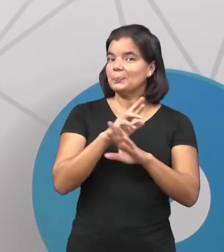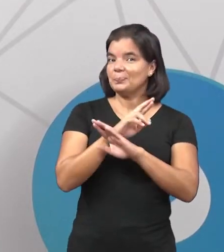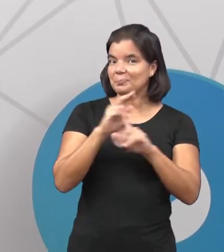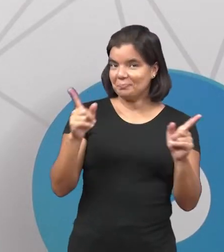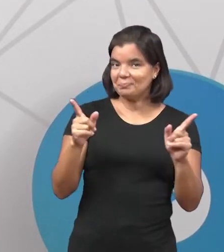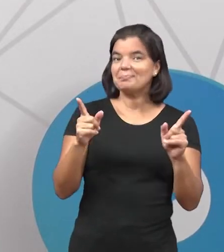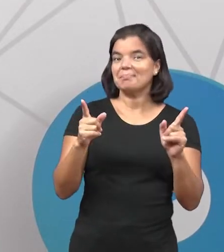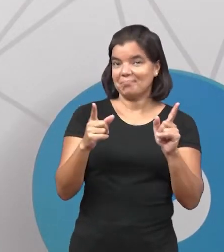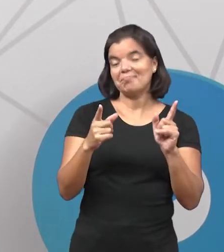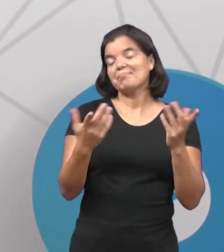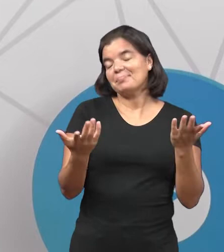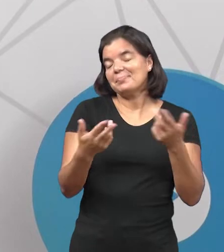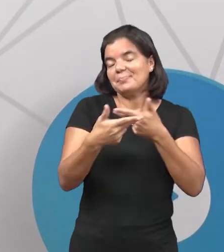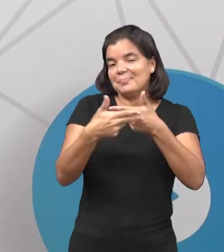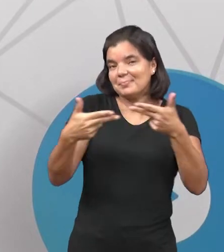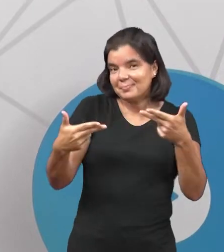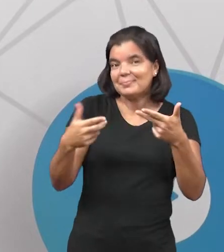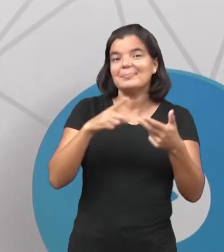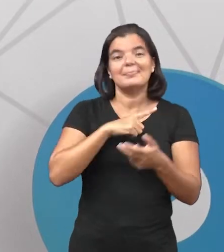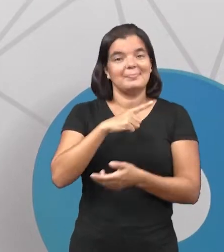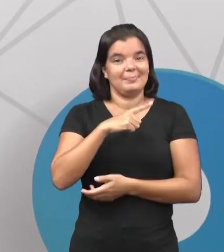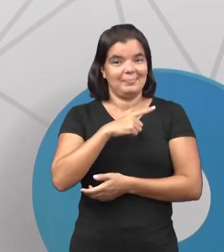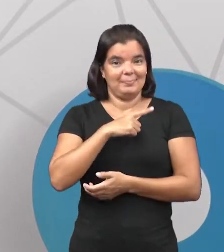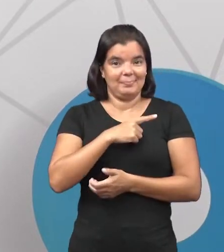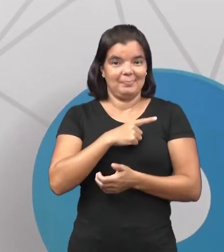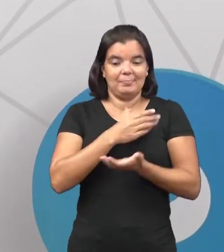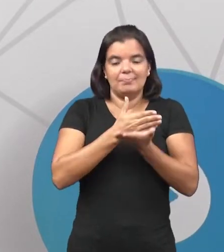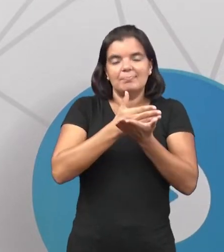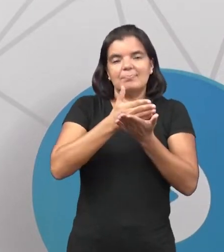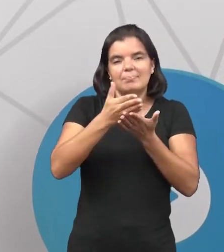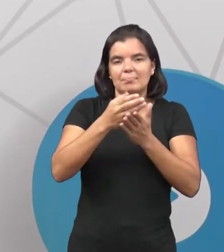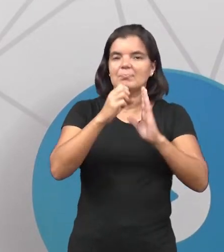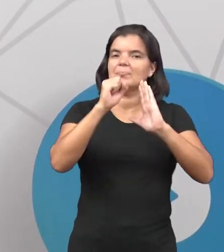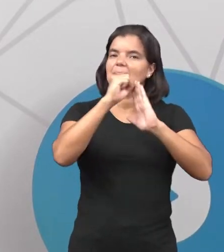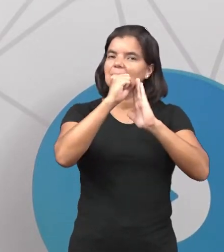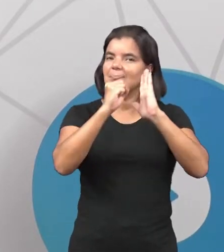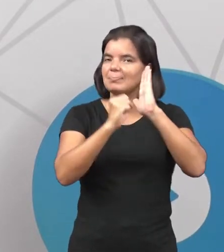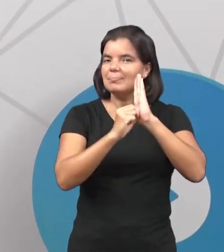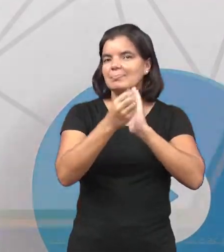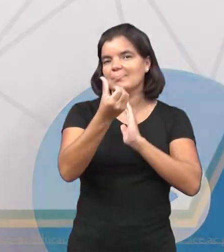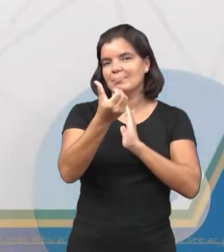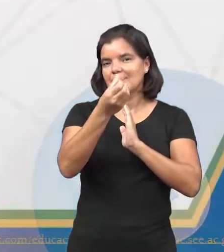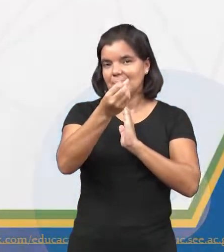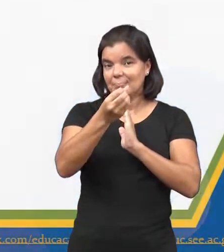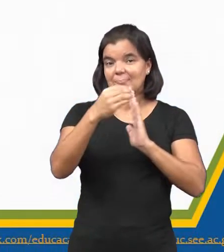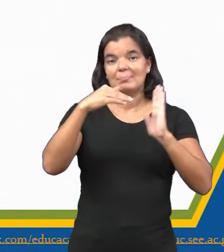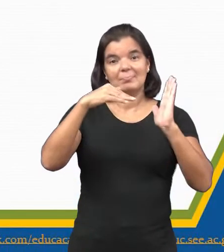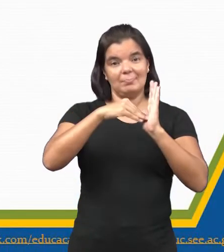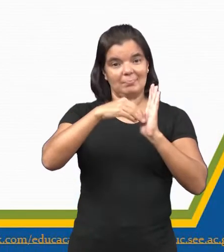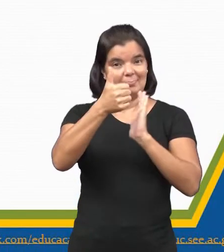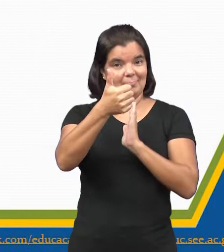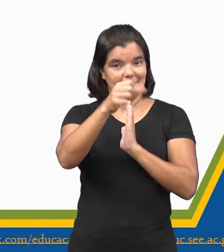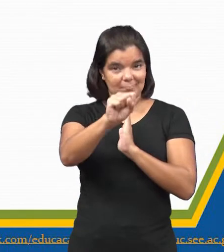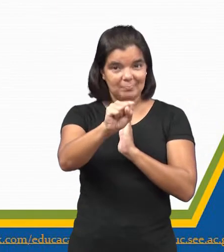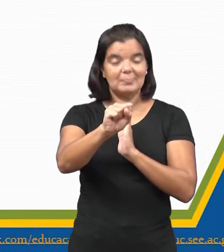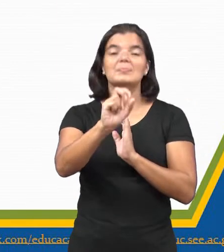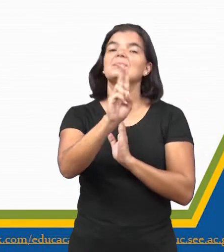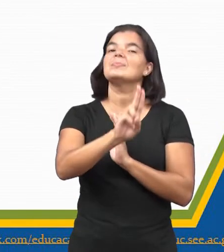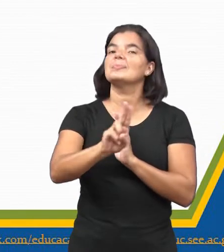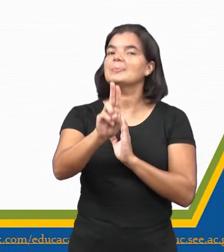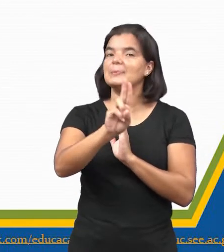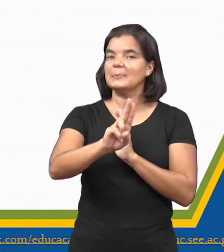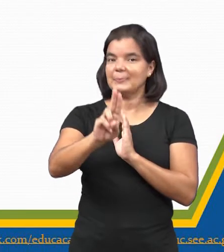modelos de colonização, nós temos o período século XVI ao século XVIII, foi